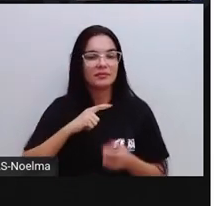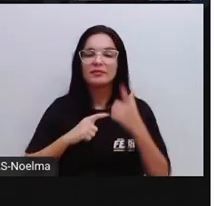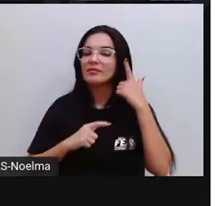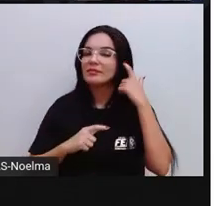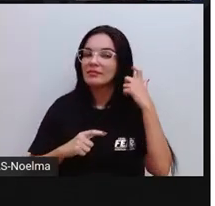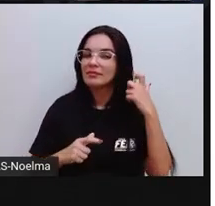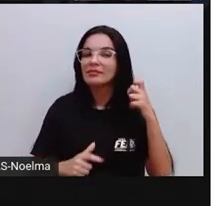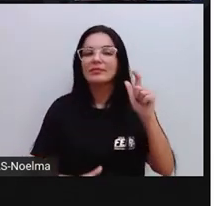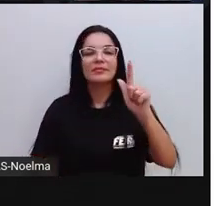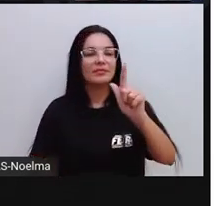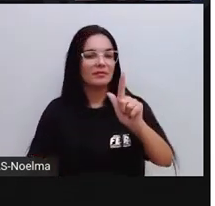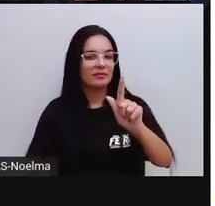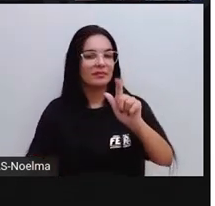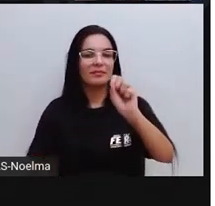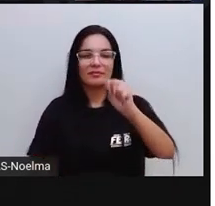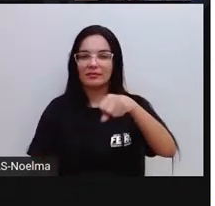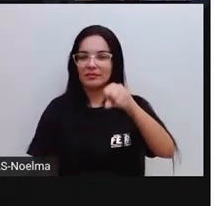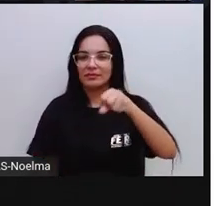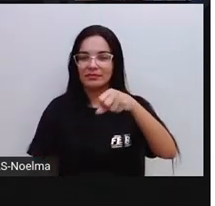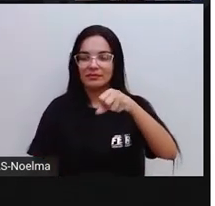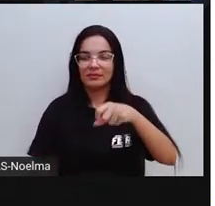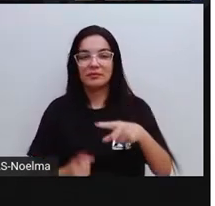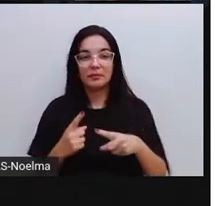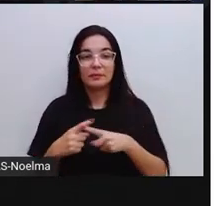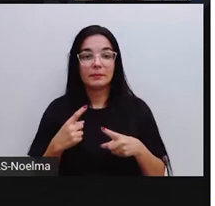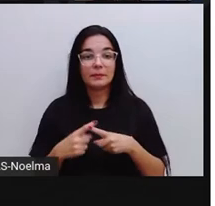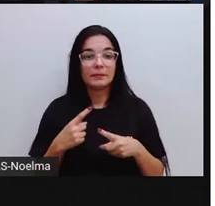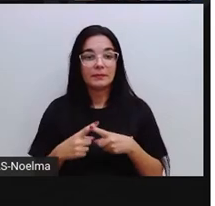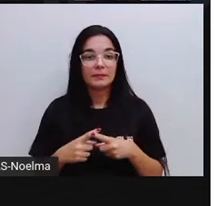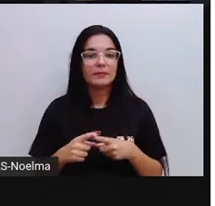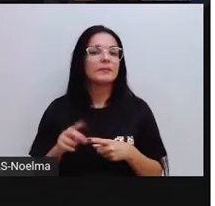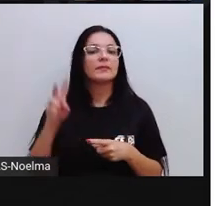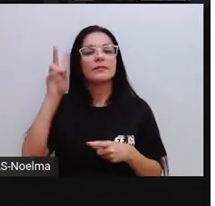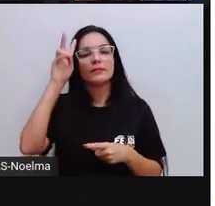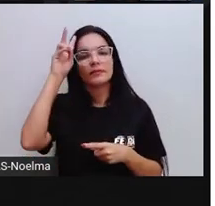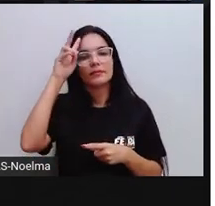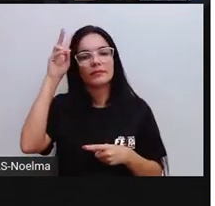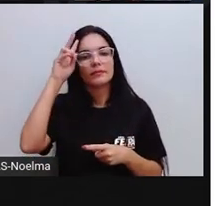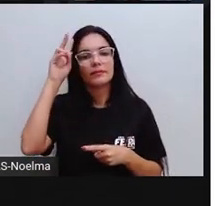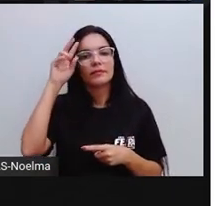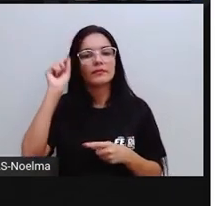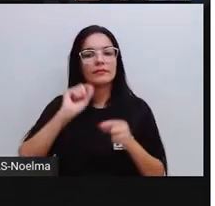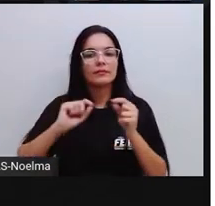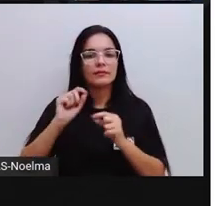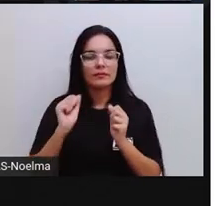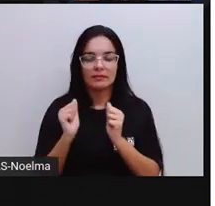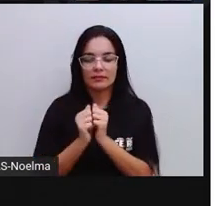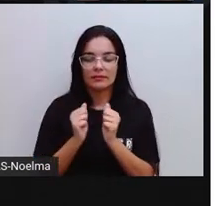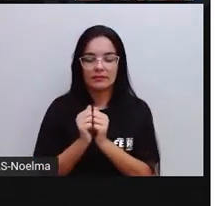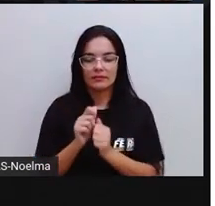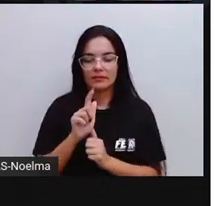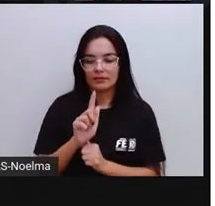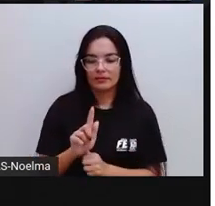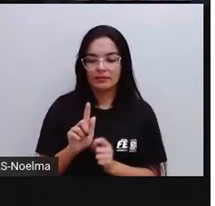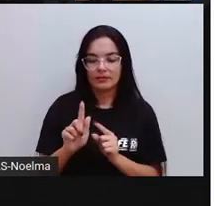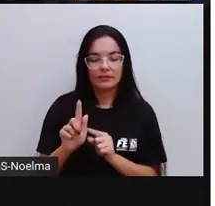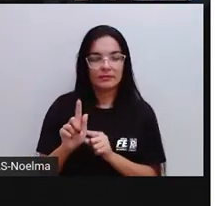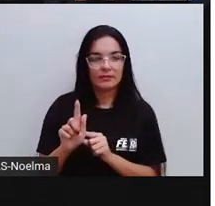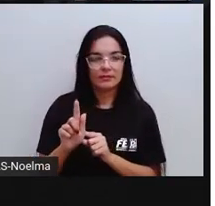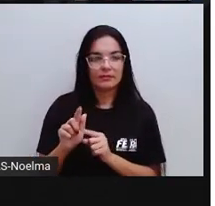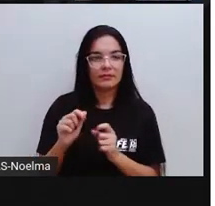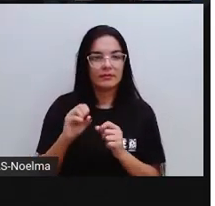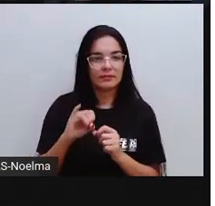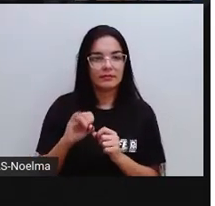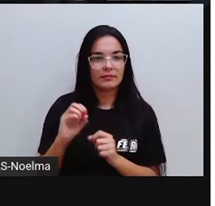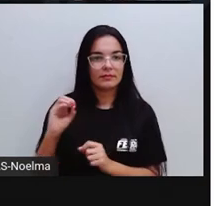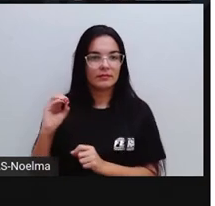vogal O. Lembrando que junto das vogais O, né? A, O e U, a letra G tem som